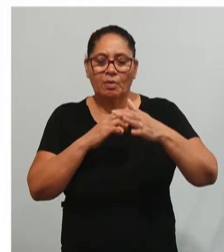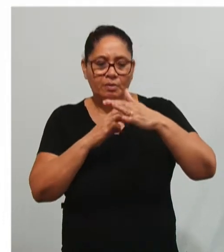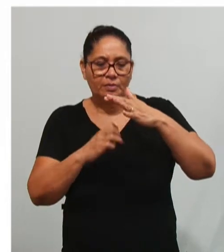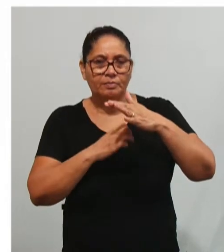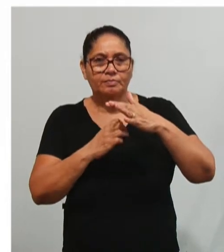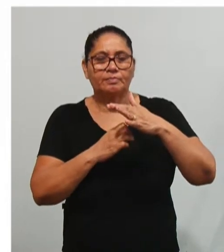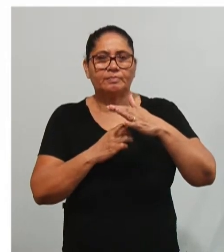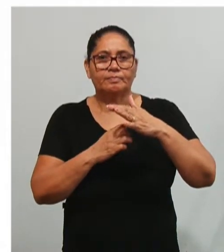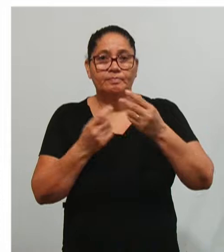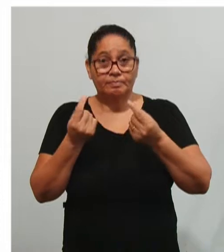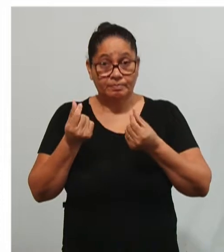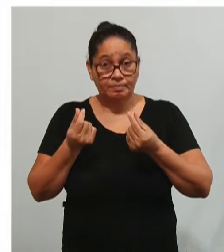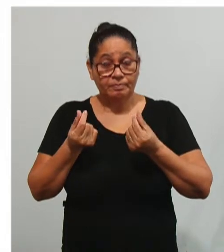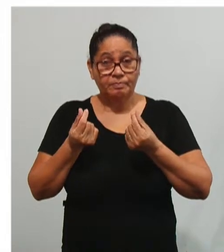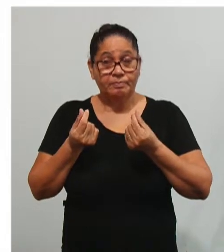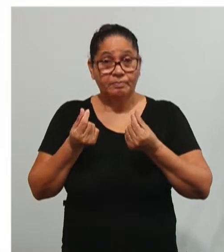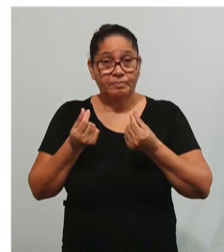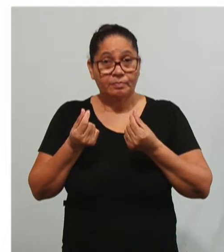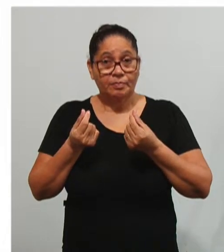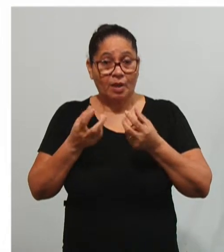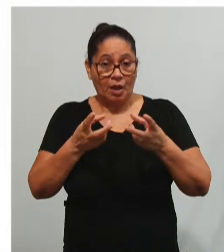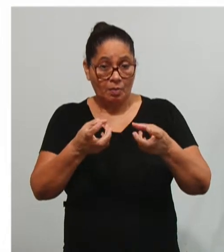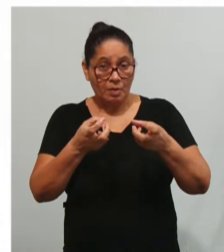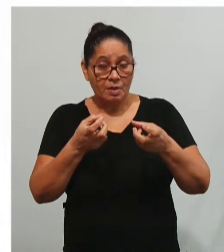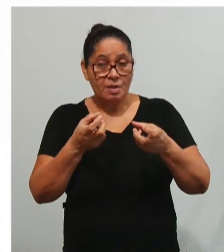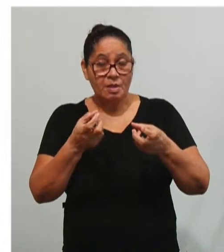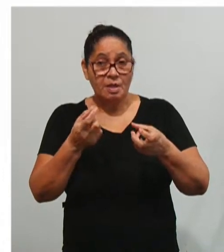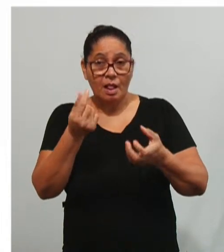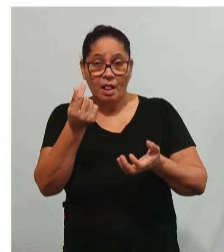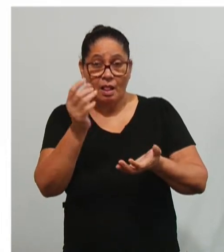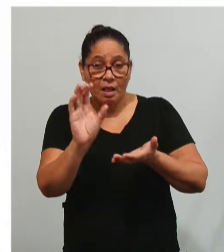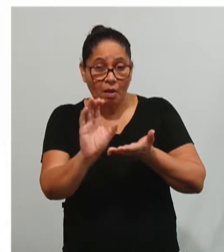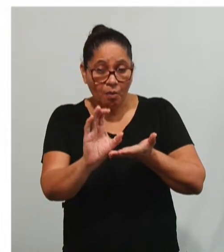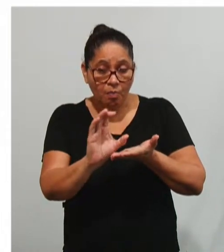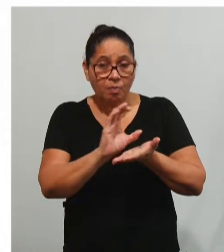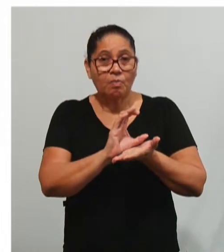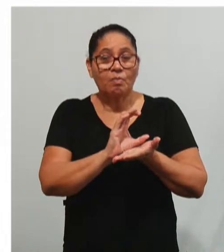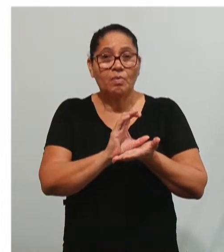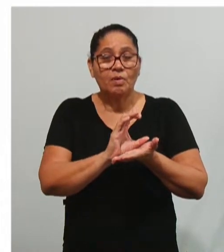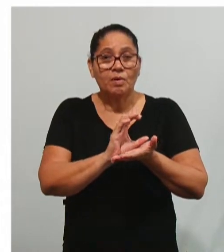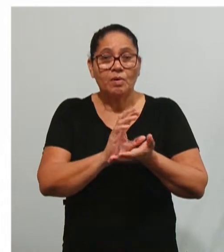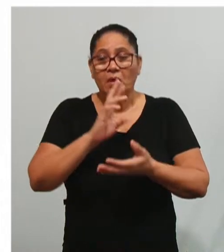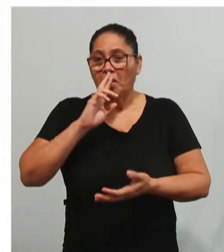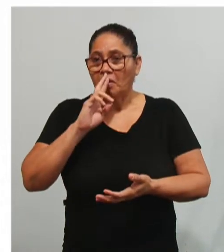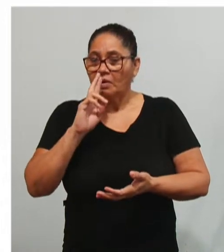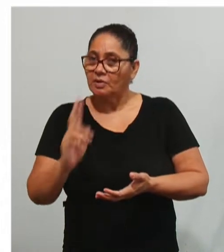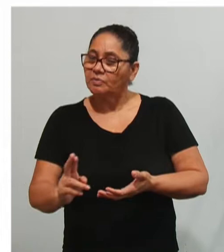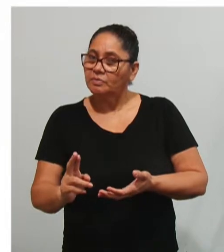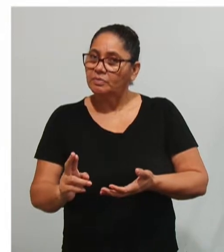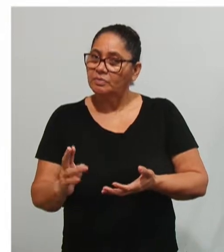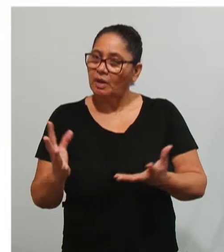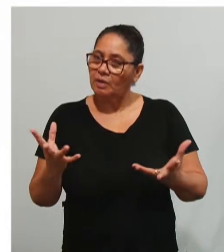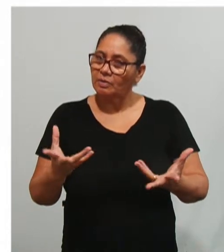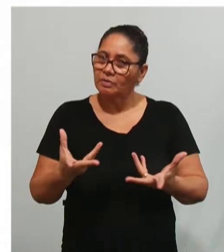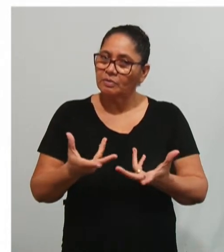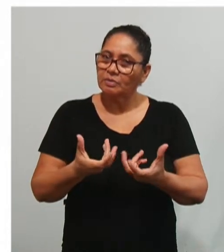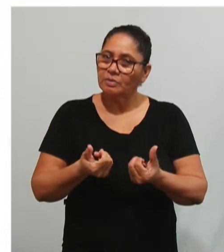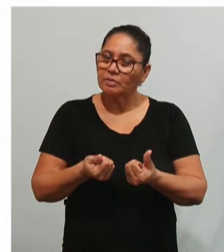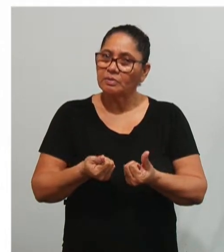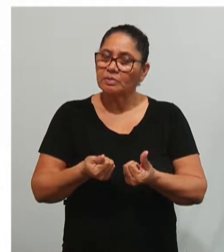capitalista que visa o quê? Ganhar recursos, ganhar resultados, qualidade, tudo,